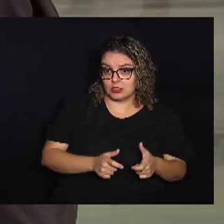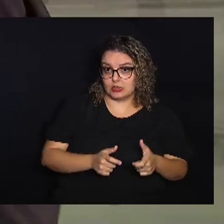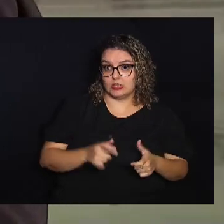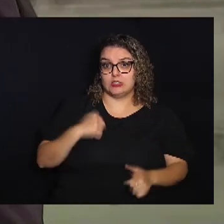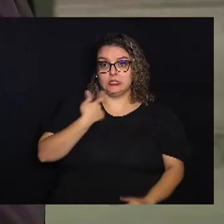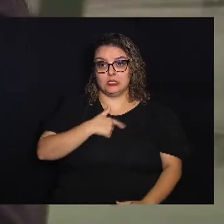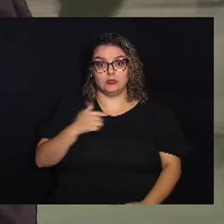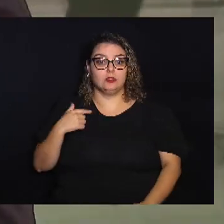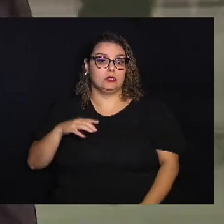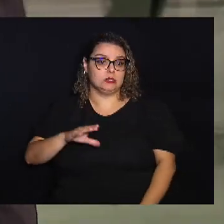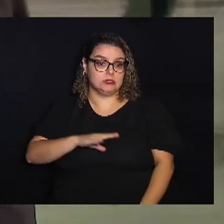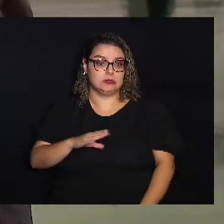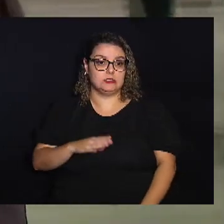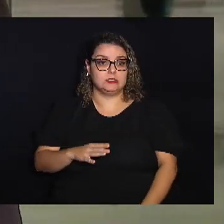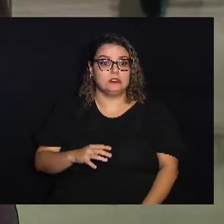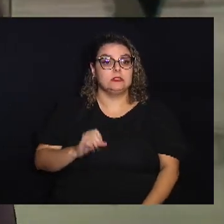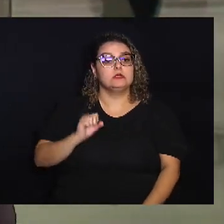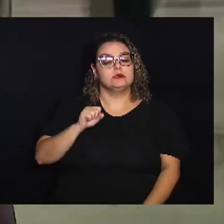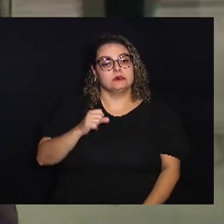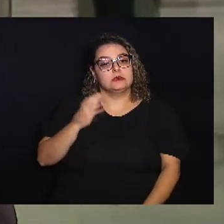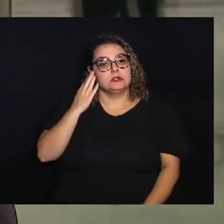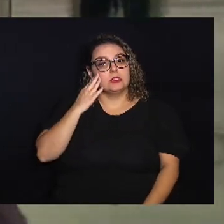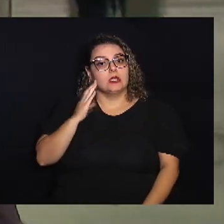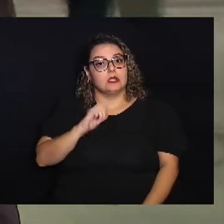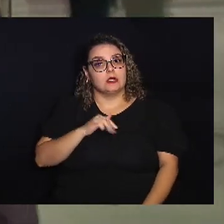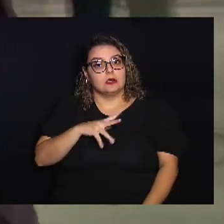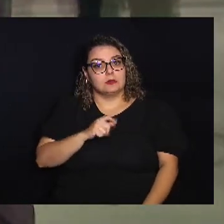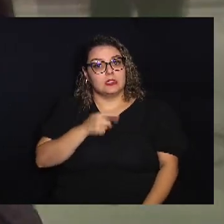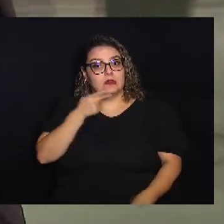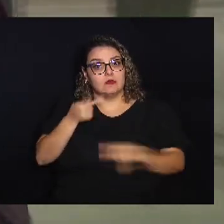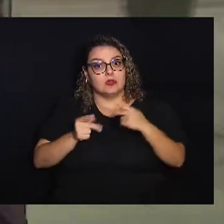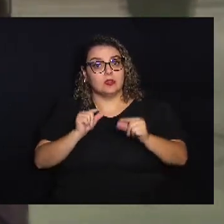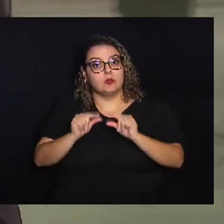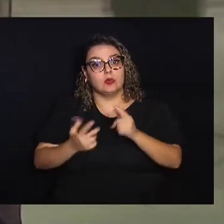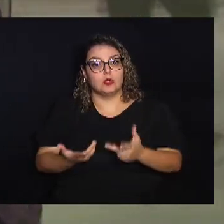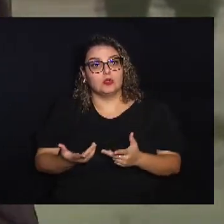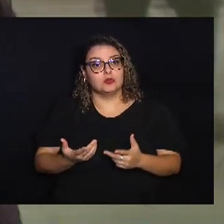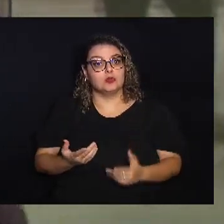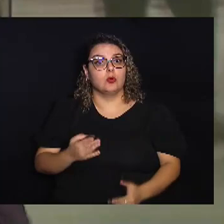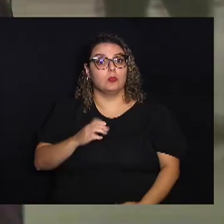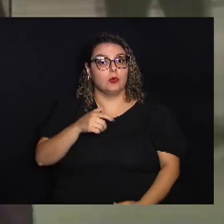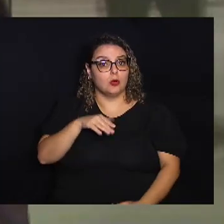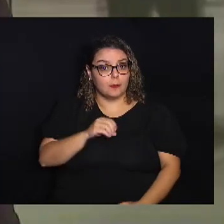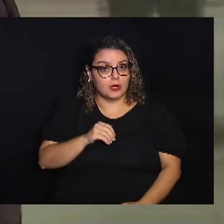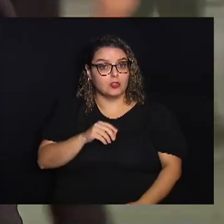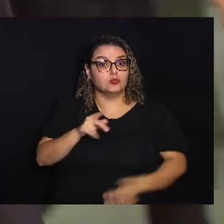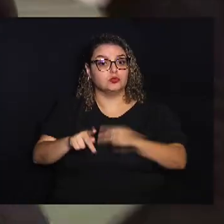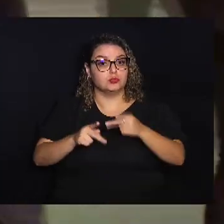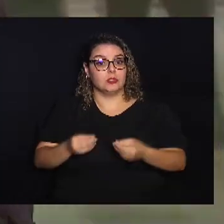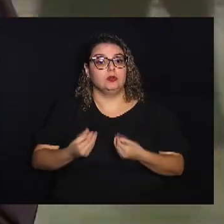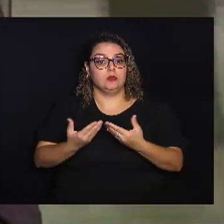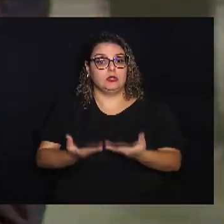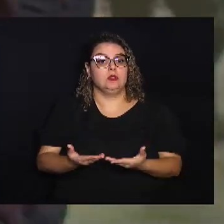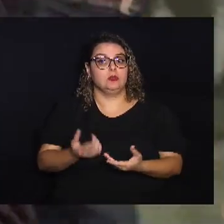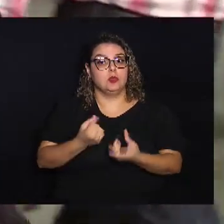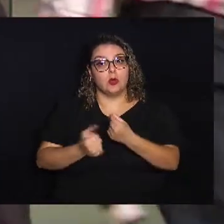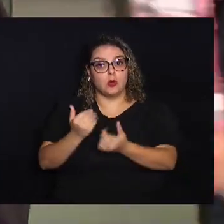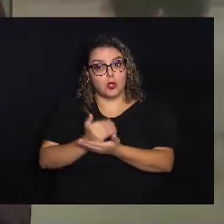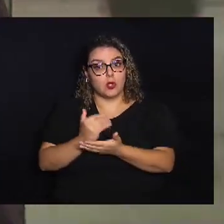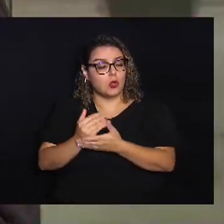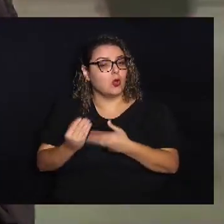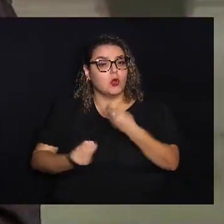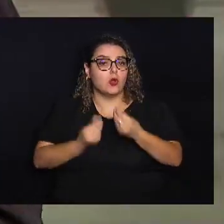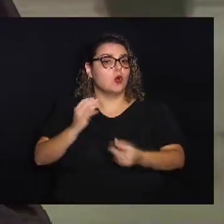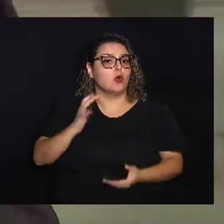nossa cidade Camila, você poderia falar um pouquinho também sobre o Banco do Povo que ele está oferecendo aqui um financiamento, como que